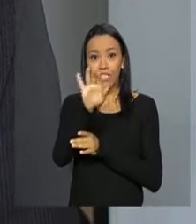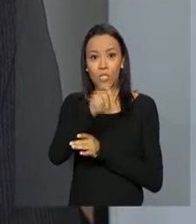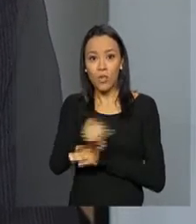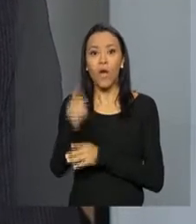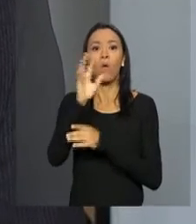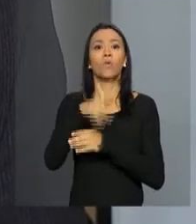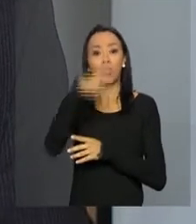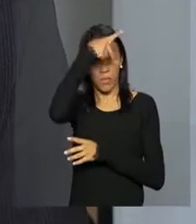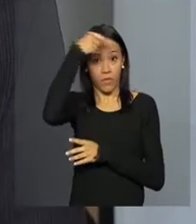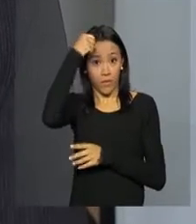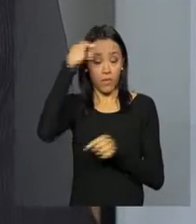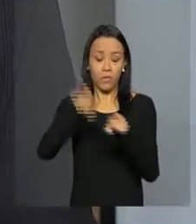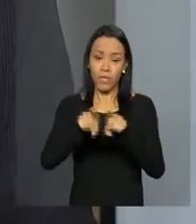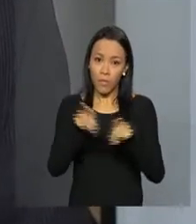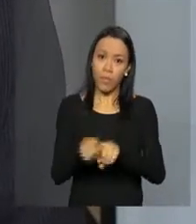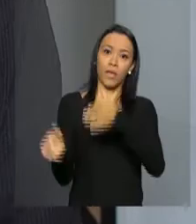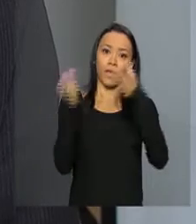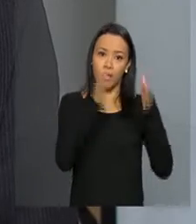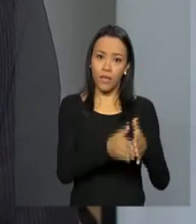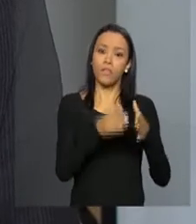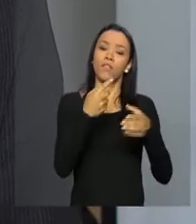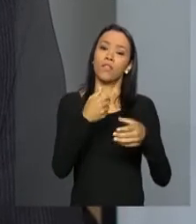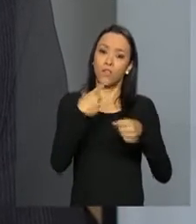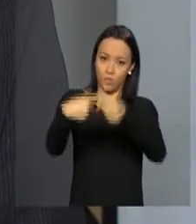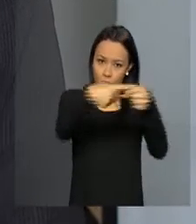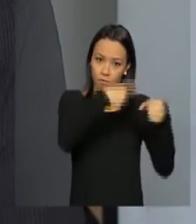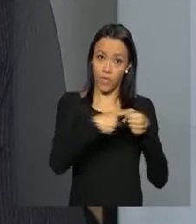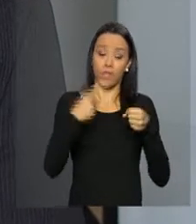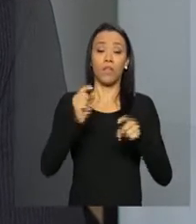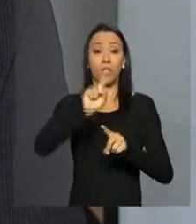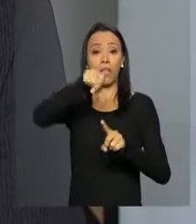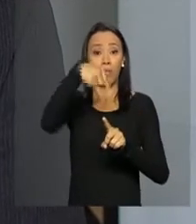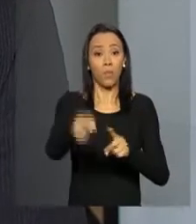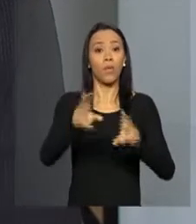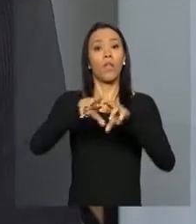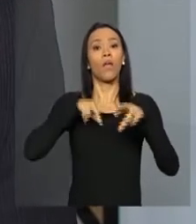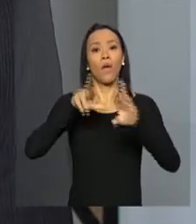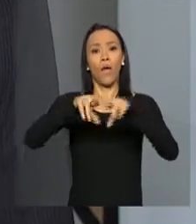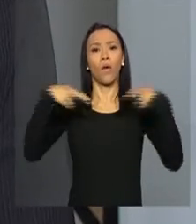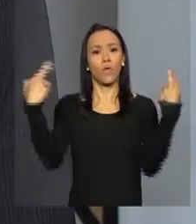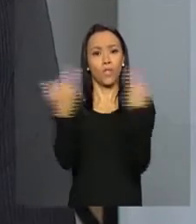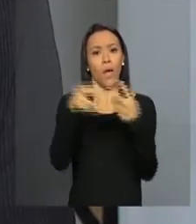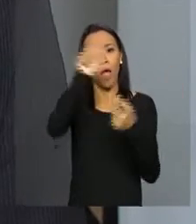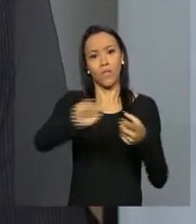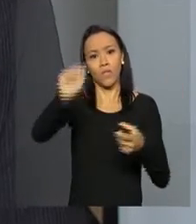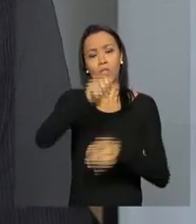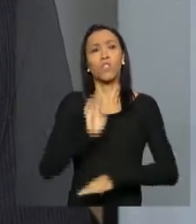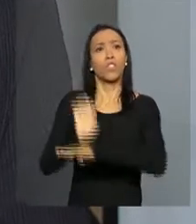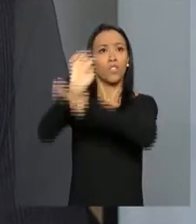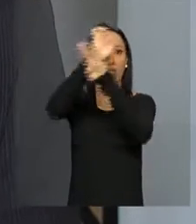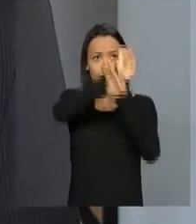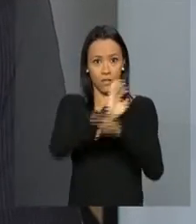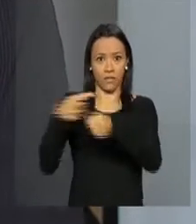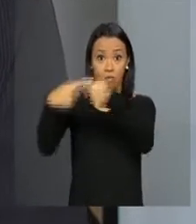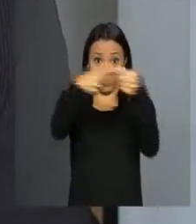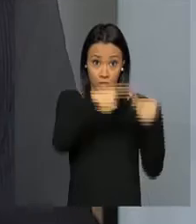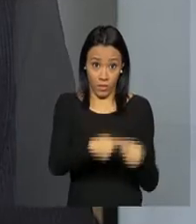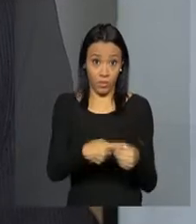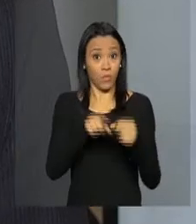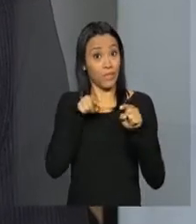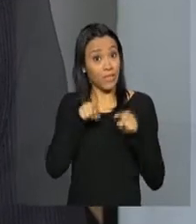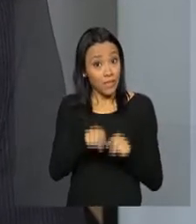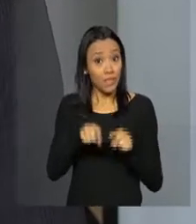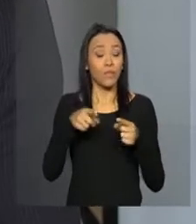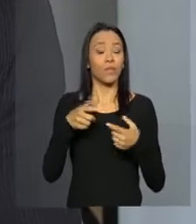Nacional dos Municípios. A presidenta Dilma também se reúne com representantes das associações estaduais de municípios. Tudo